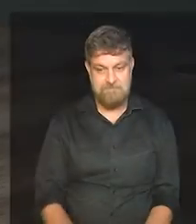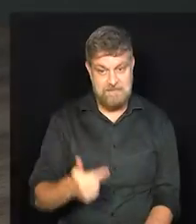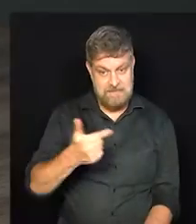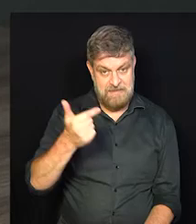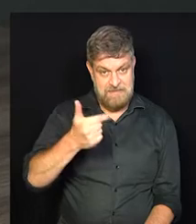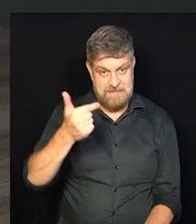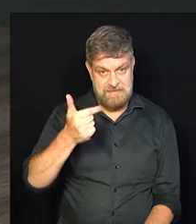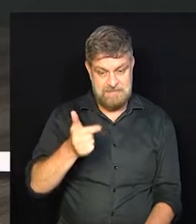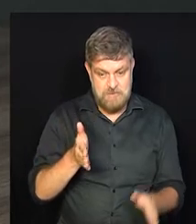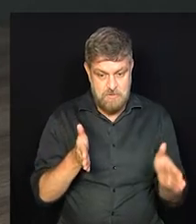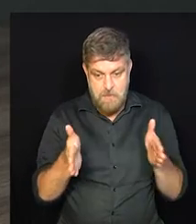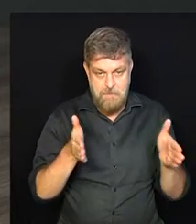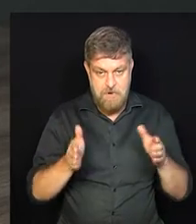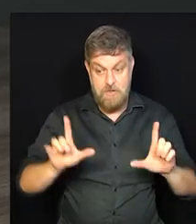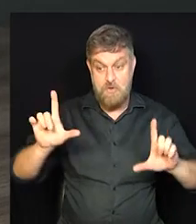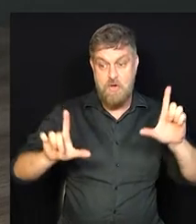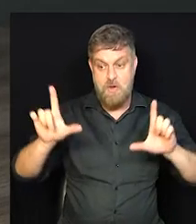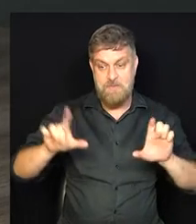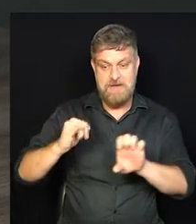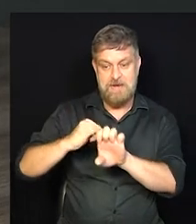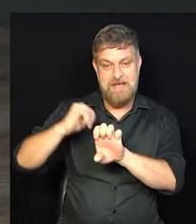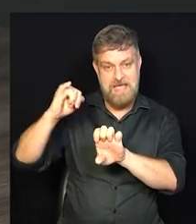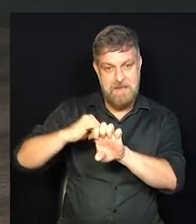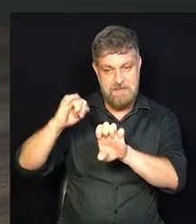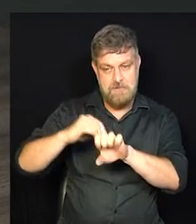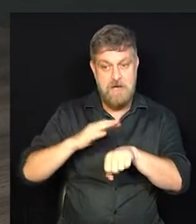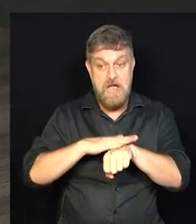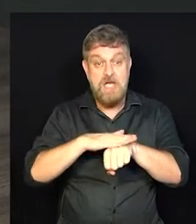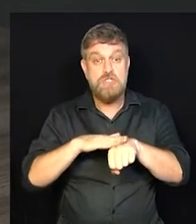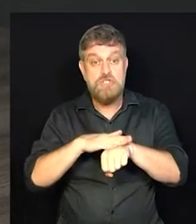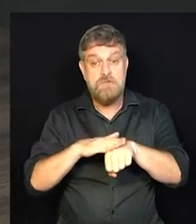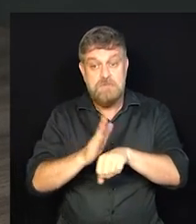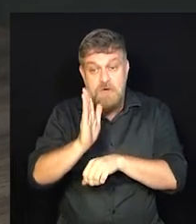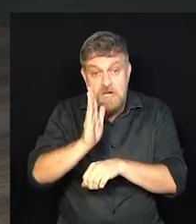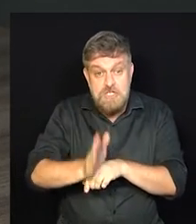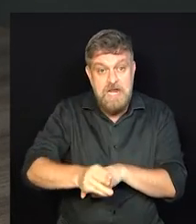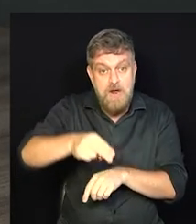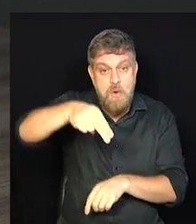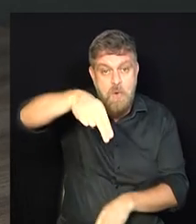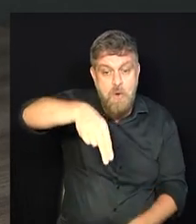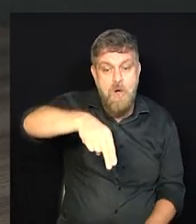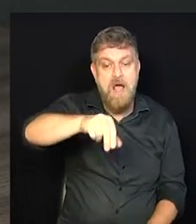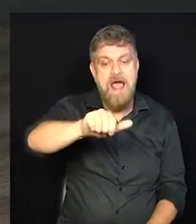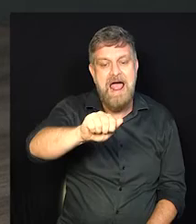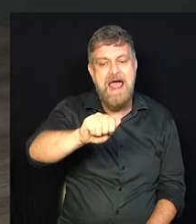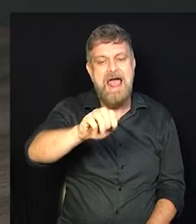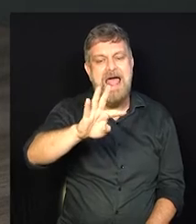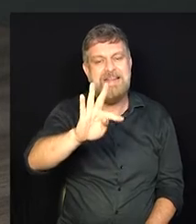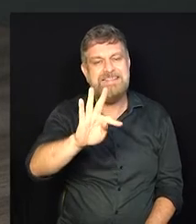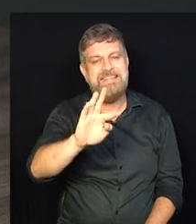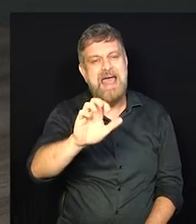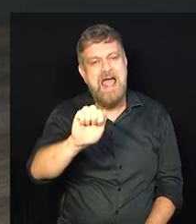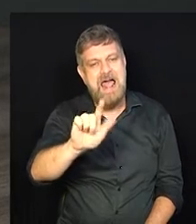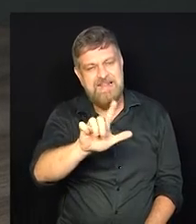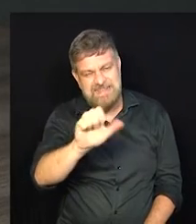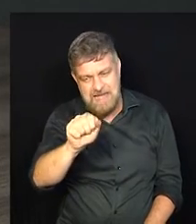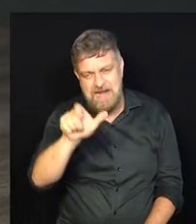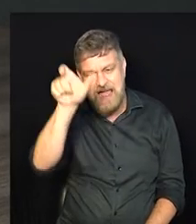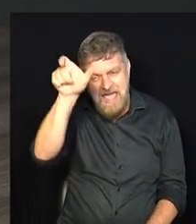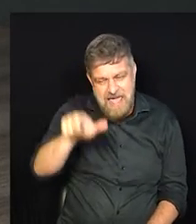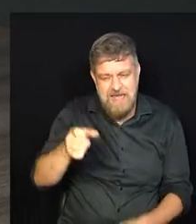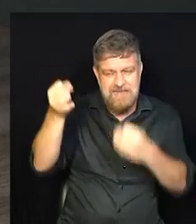Segundo bloco do Ser Empreendedor e a gente conversou agora há pouco com a Natália, que falou sobre essa rotina, essa